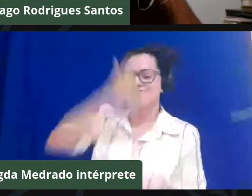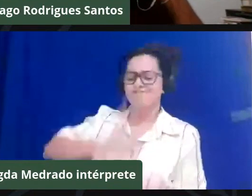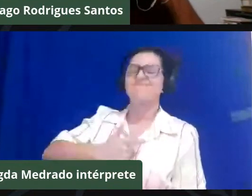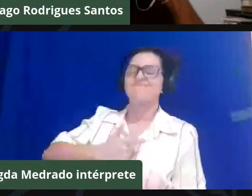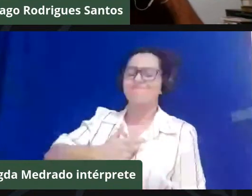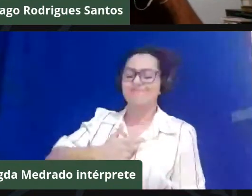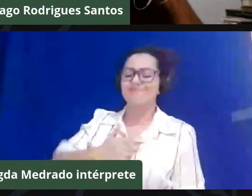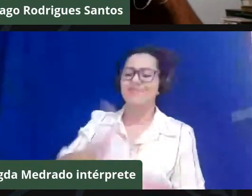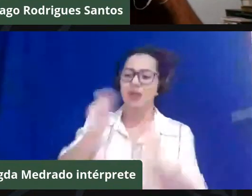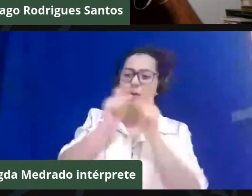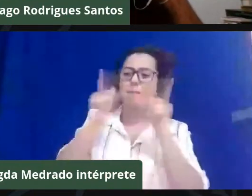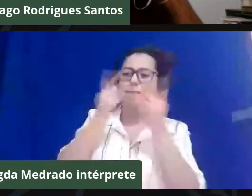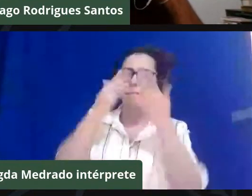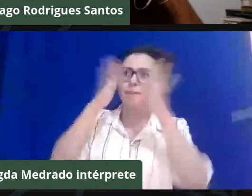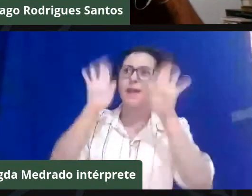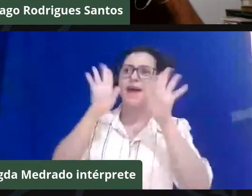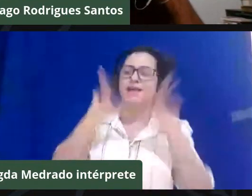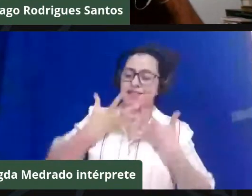isso aí está muito,